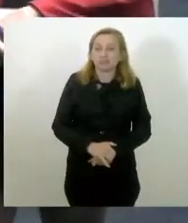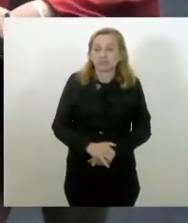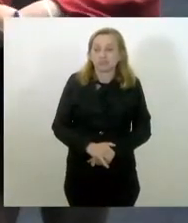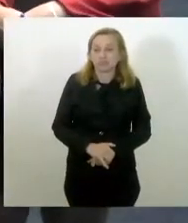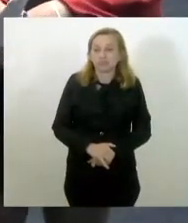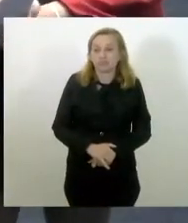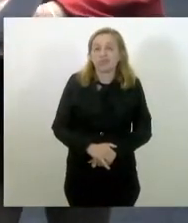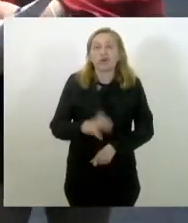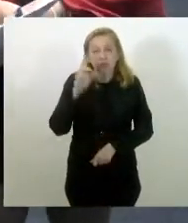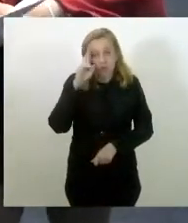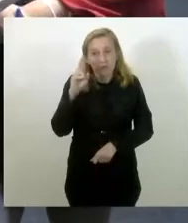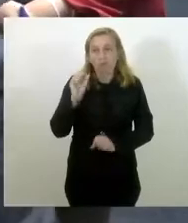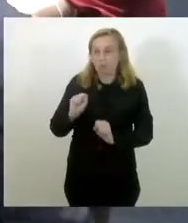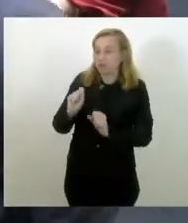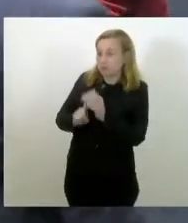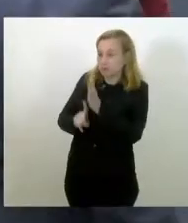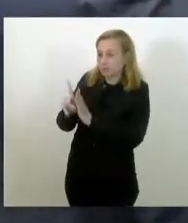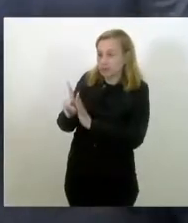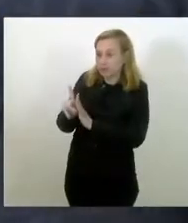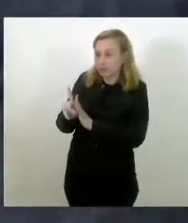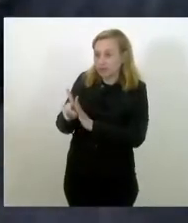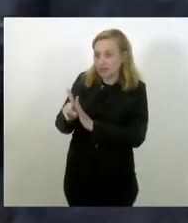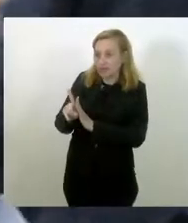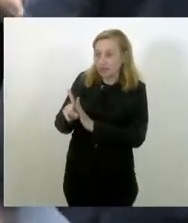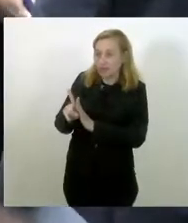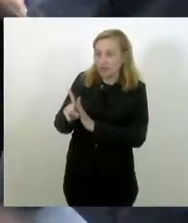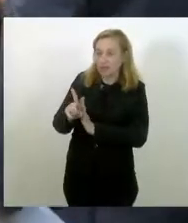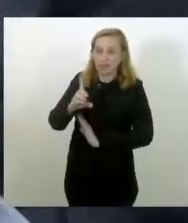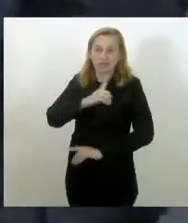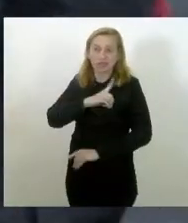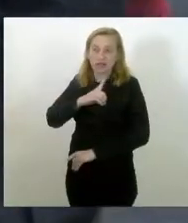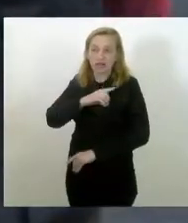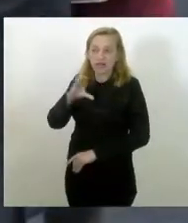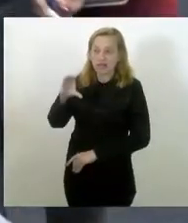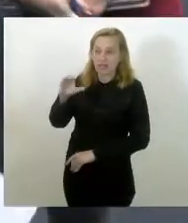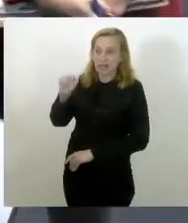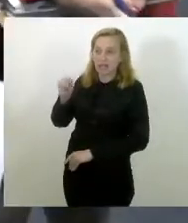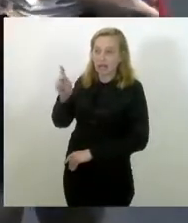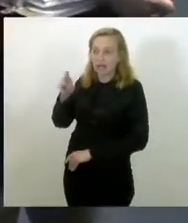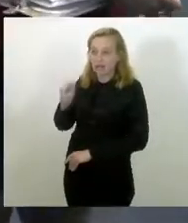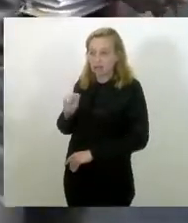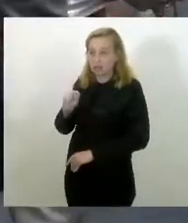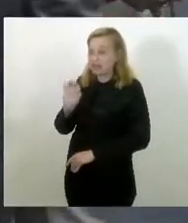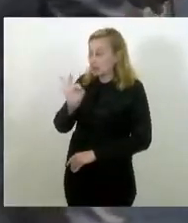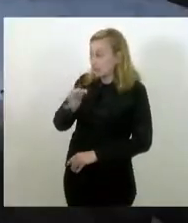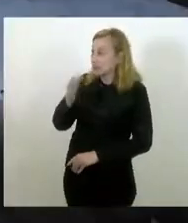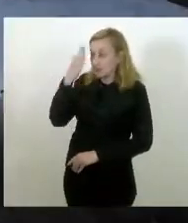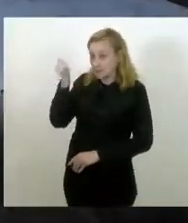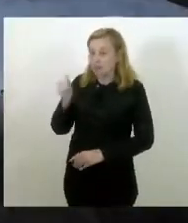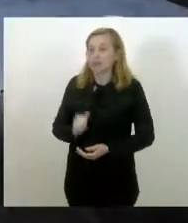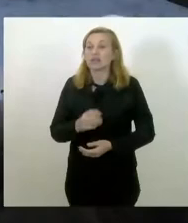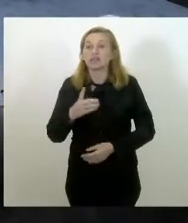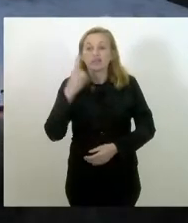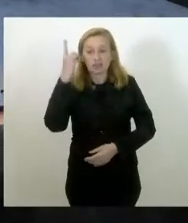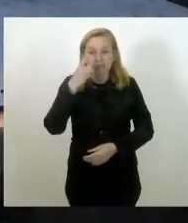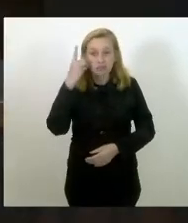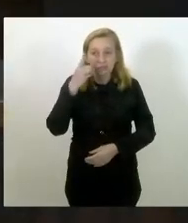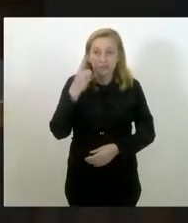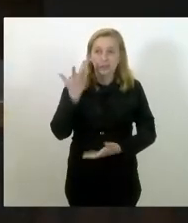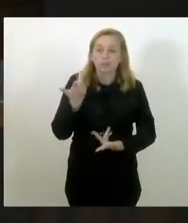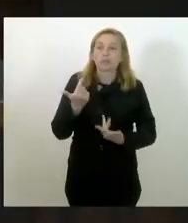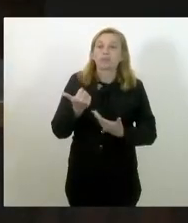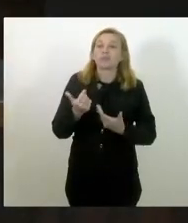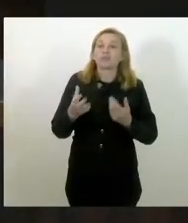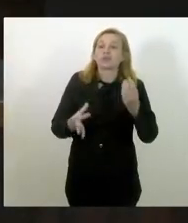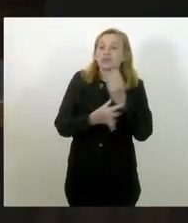O senhor pode perguntar para o delegado Carlos Augusto, certamente ele vai saber. Pela Comissão de Segurança Pública e Assuntos de